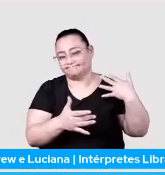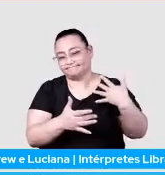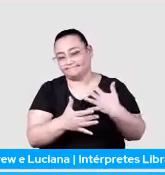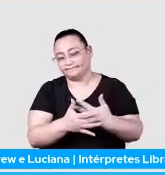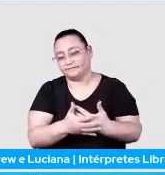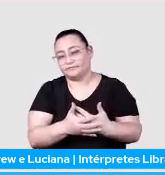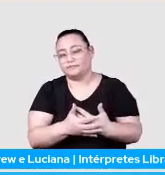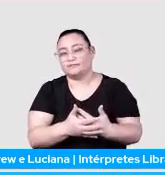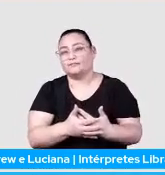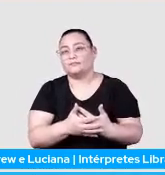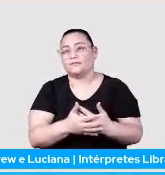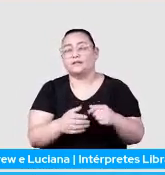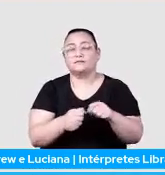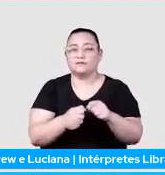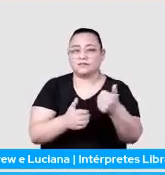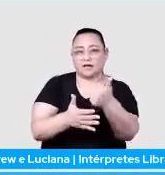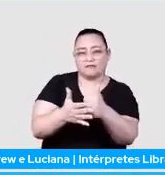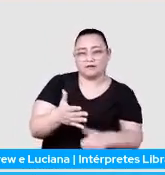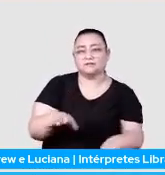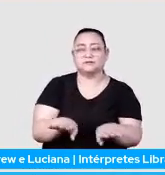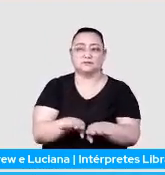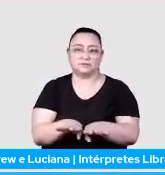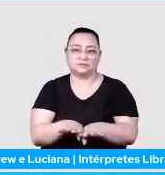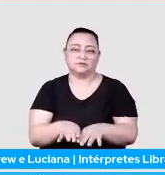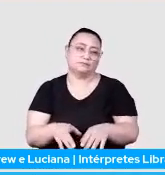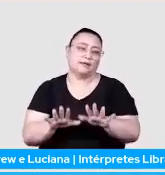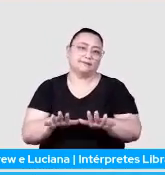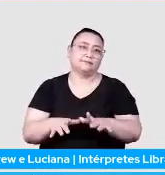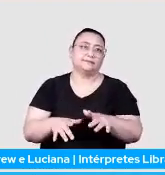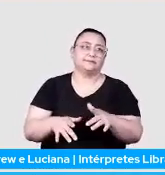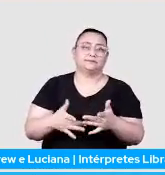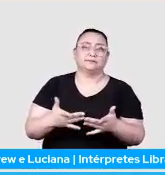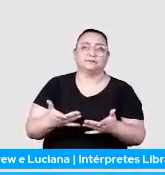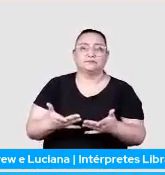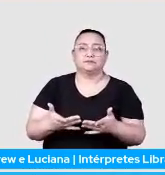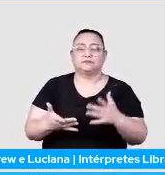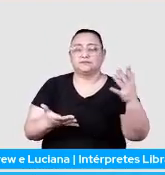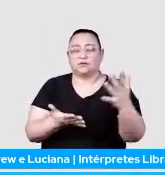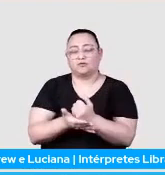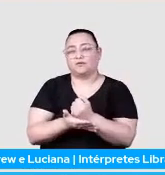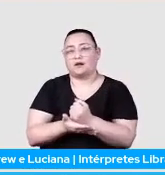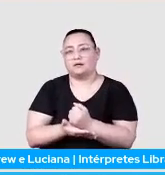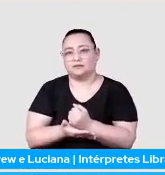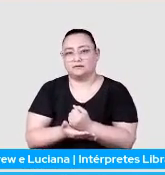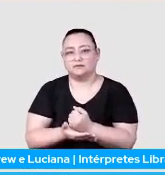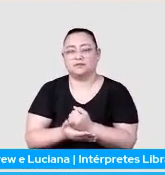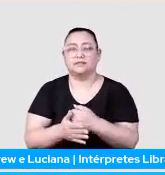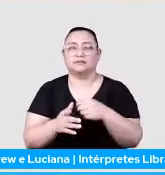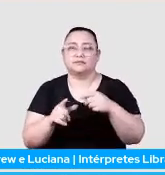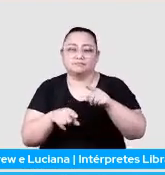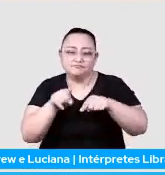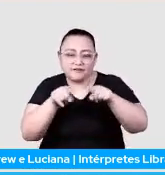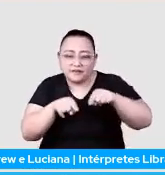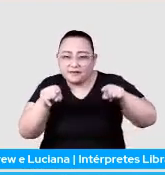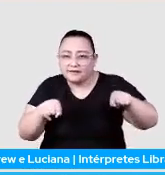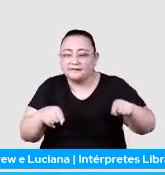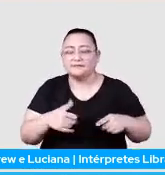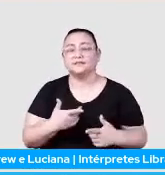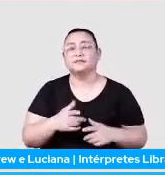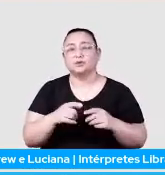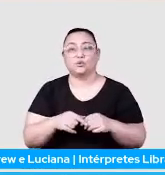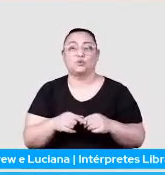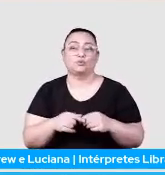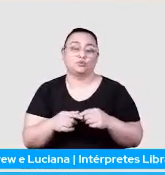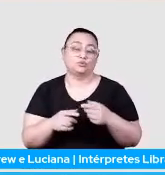e fazer a mesma coisa. Só que, no caso, em vez de tu salvar essas estatísticas no banco, o Scrapy Cloud já te fornece